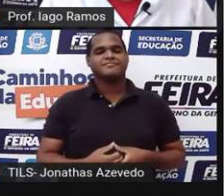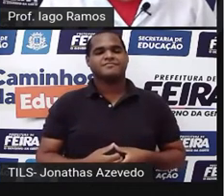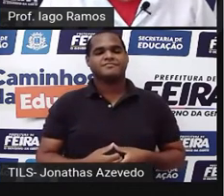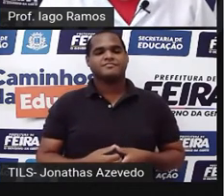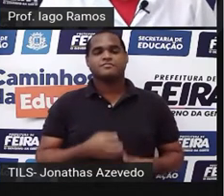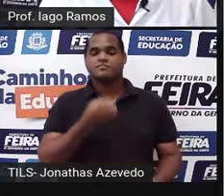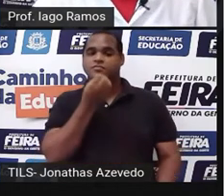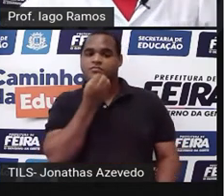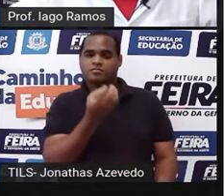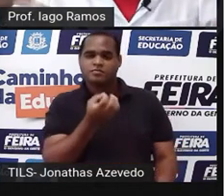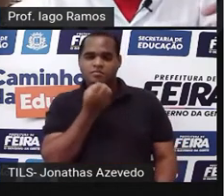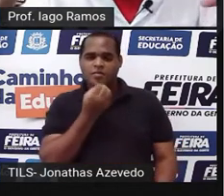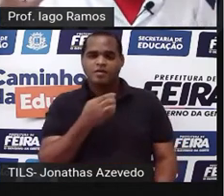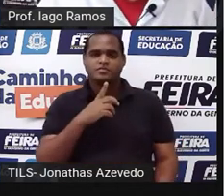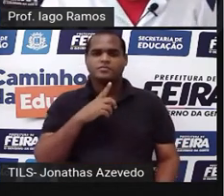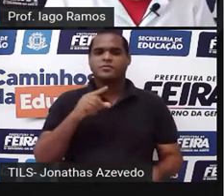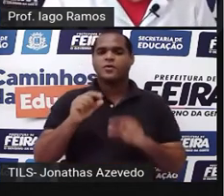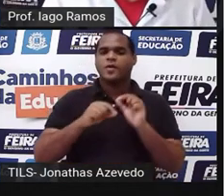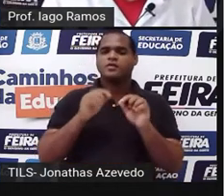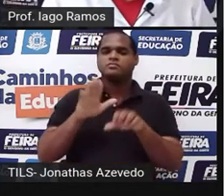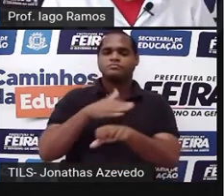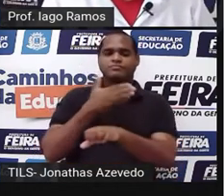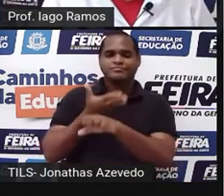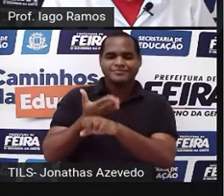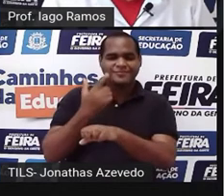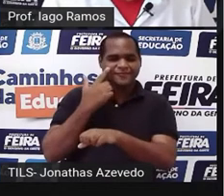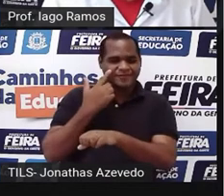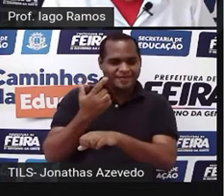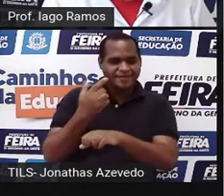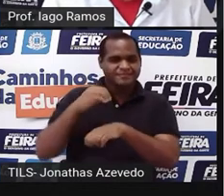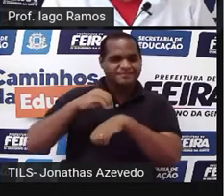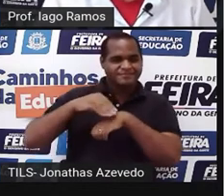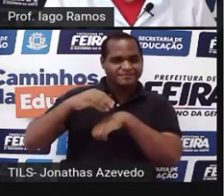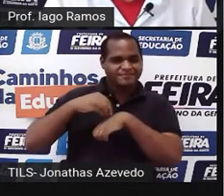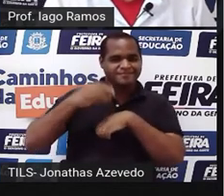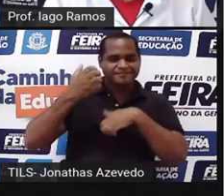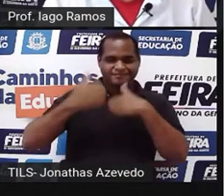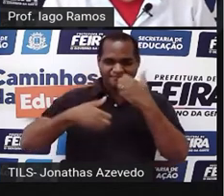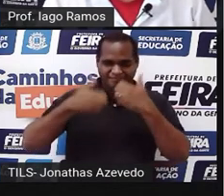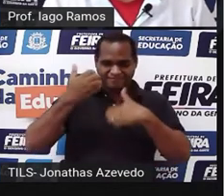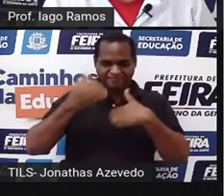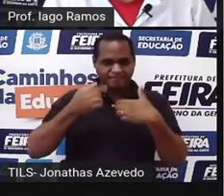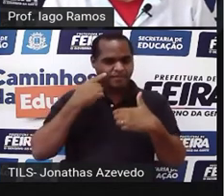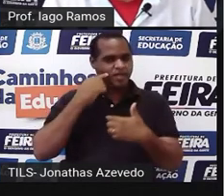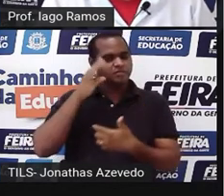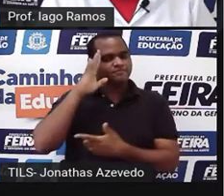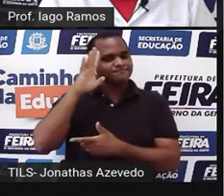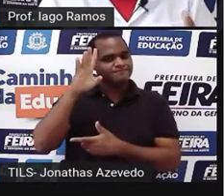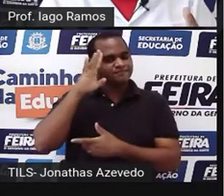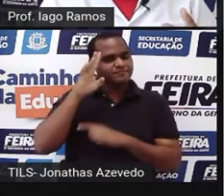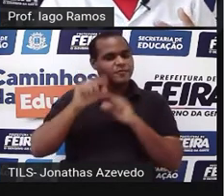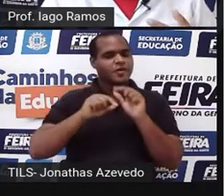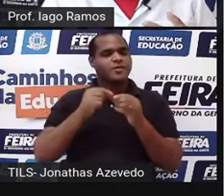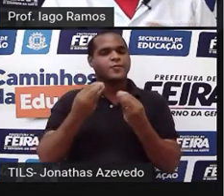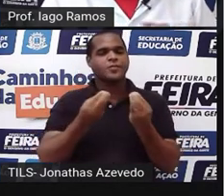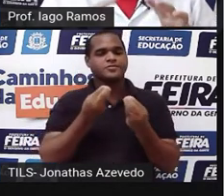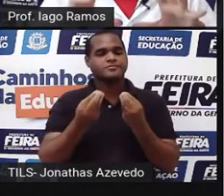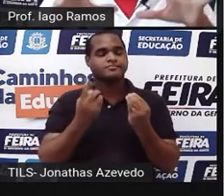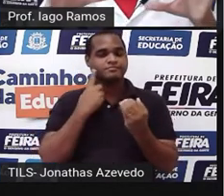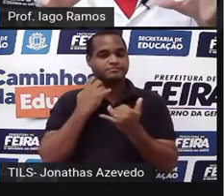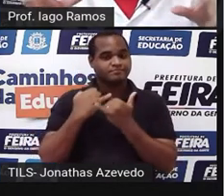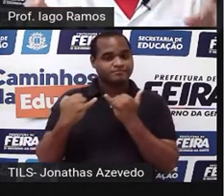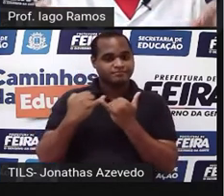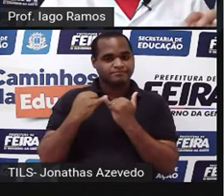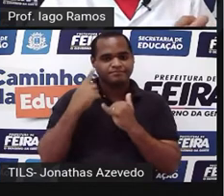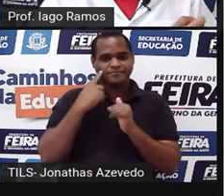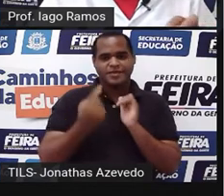Bom, até aqui eu trouxe para você, né? Já comecei a fazer você pensar sobre a semelhança em